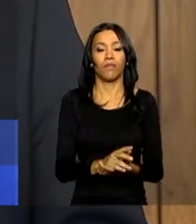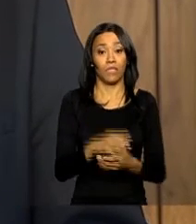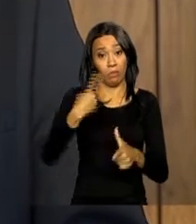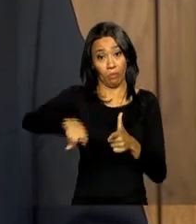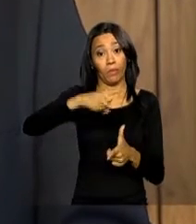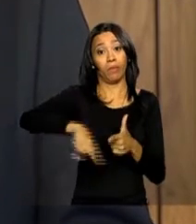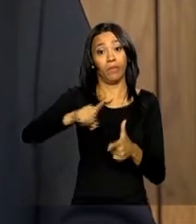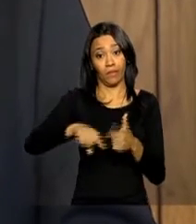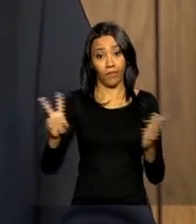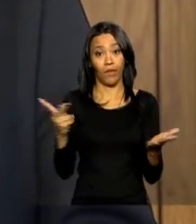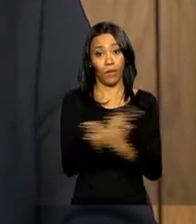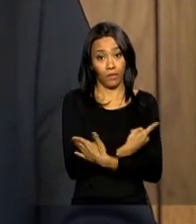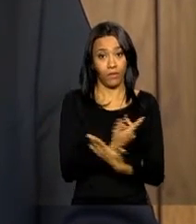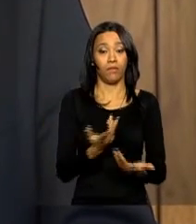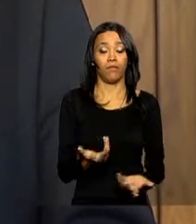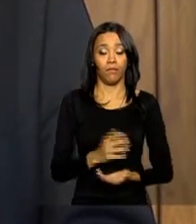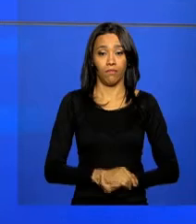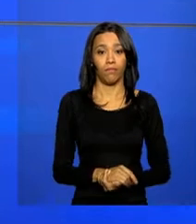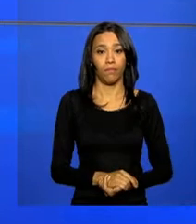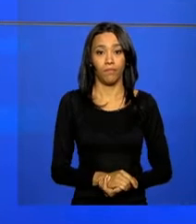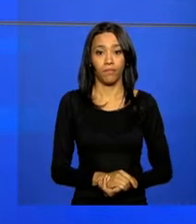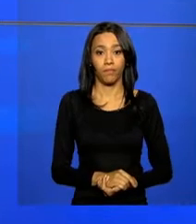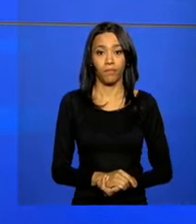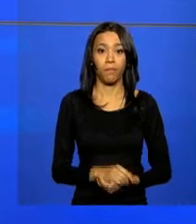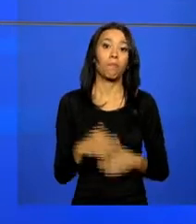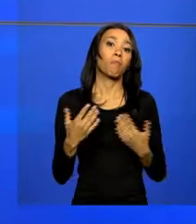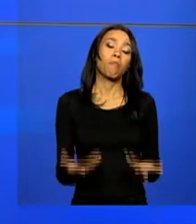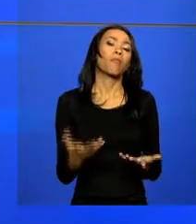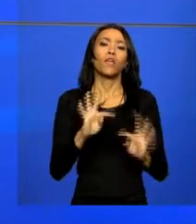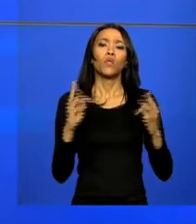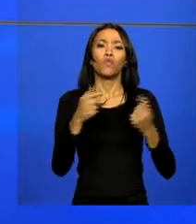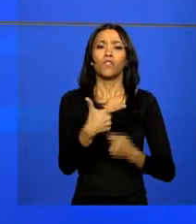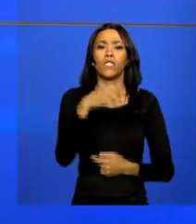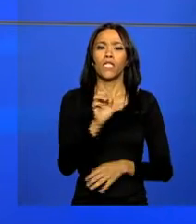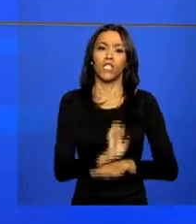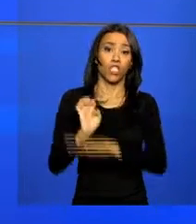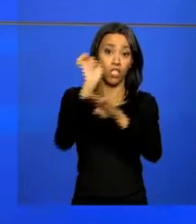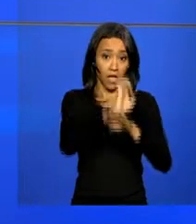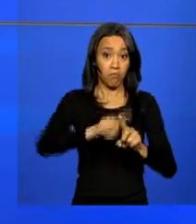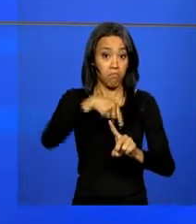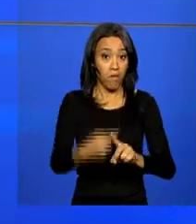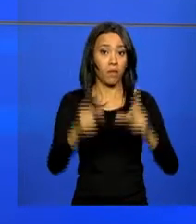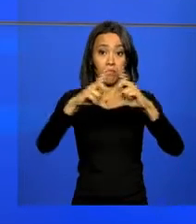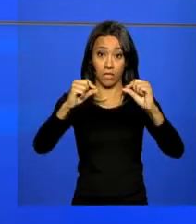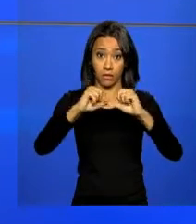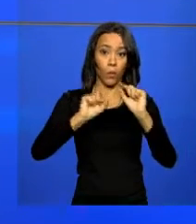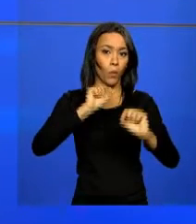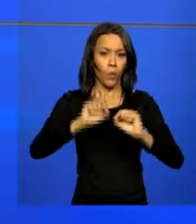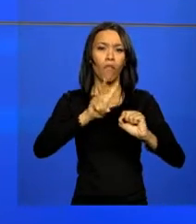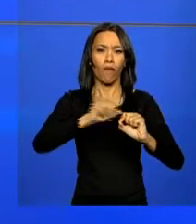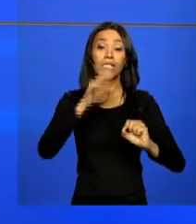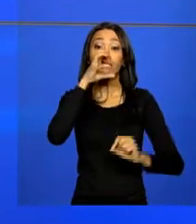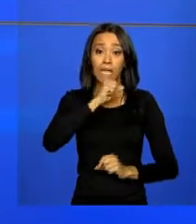desse problema ocorra o mais breve possível. E todos os 26 estados, mais o Distrito Federal, vão